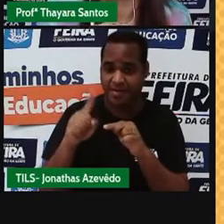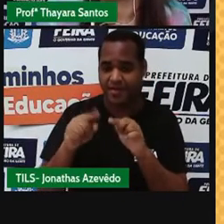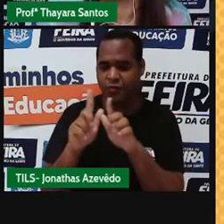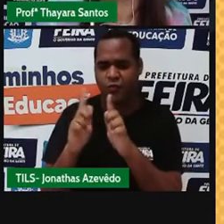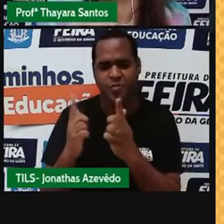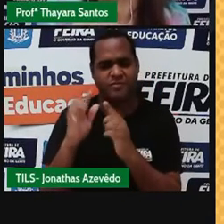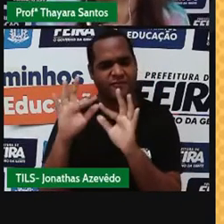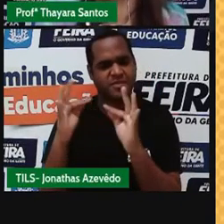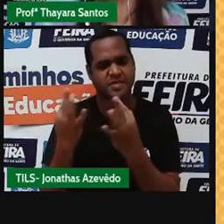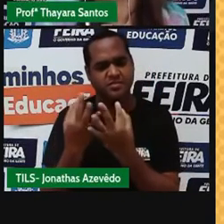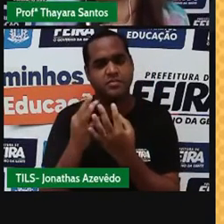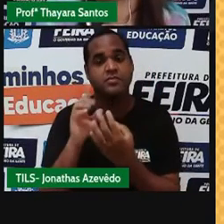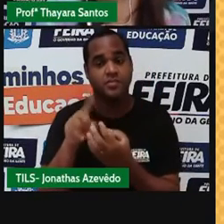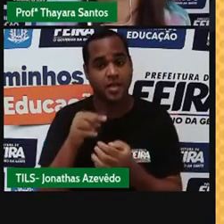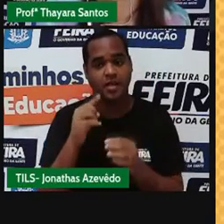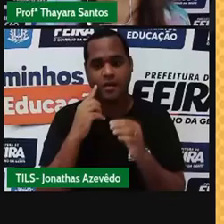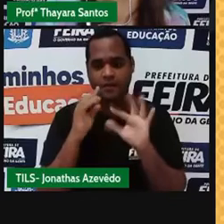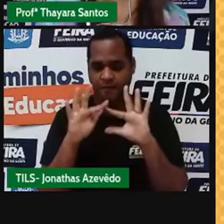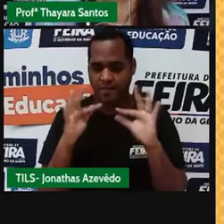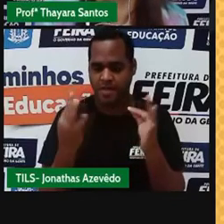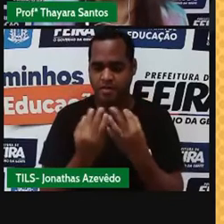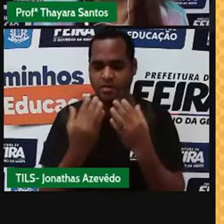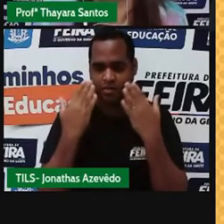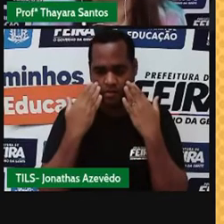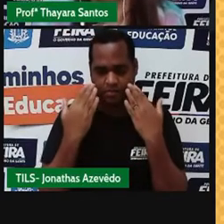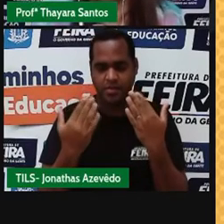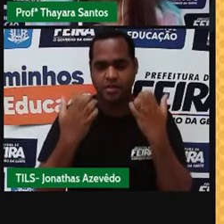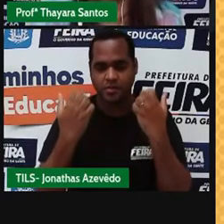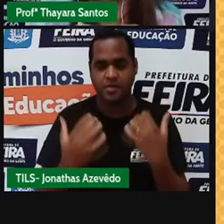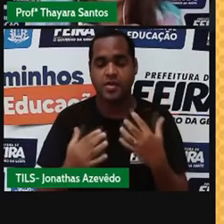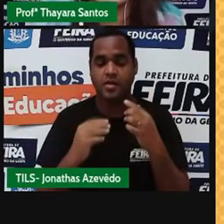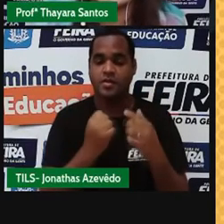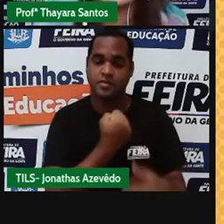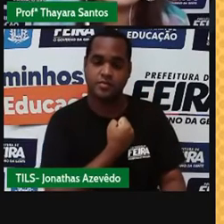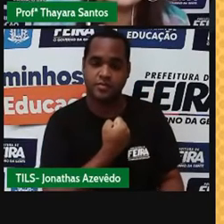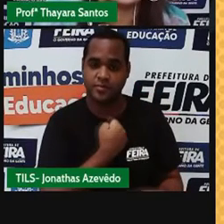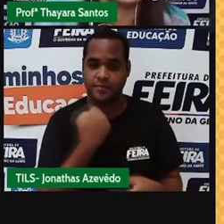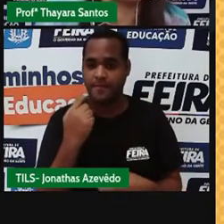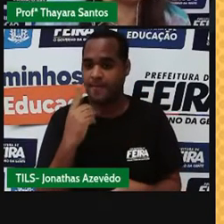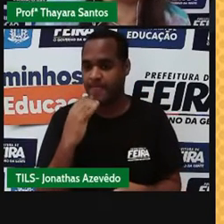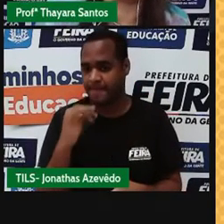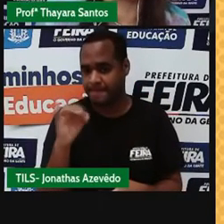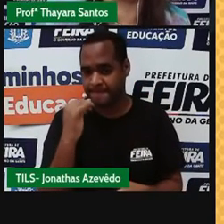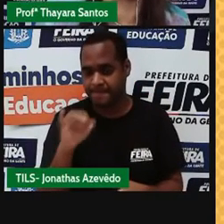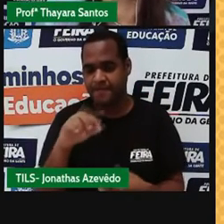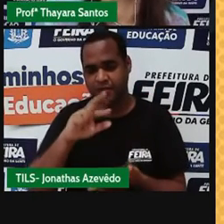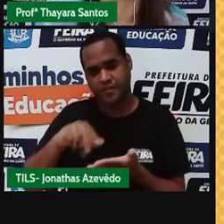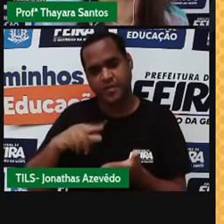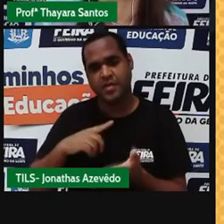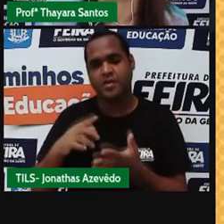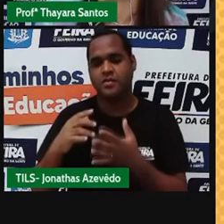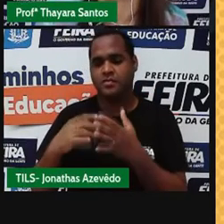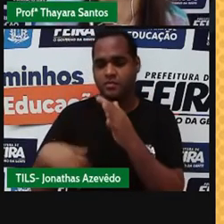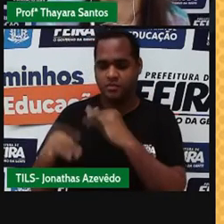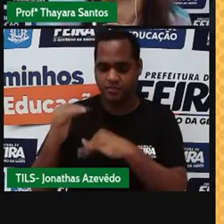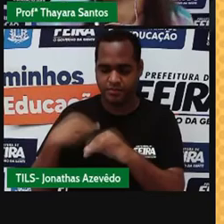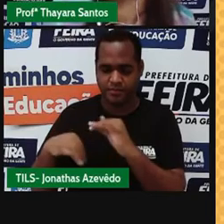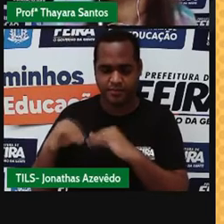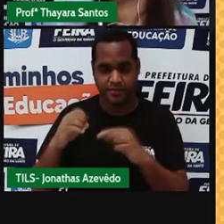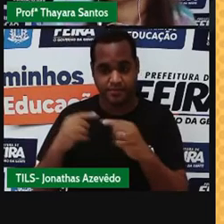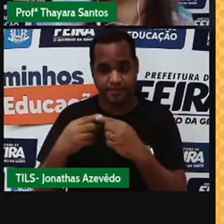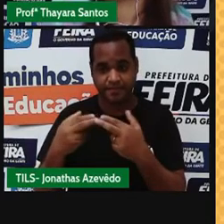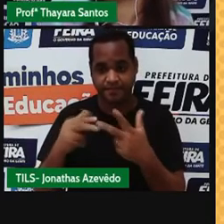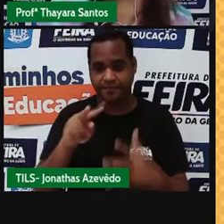Na verdade, a família está representando o número de elétrons que aqueles elementos químicos vão ter na camada de